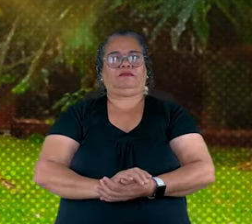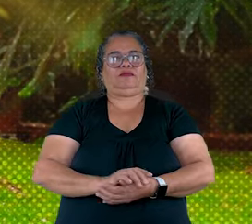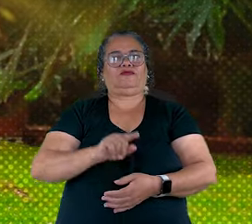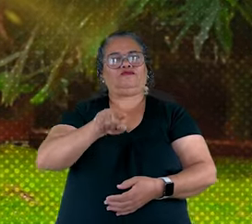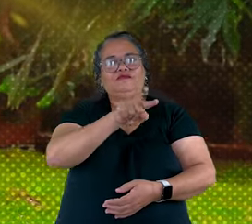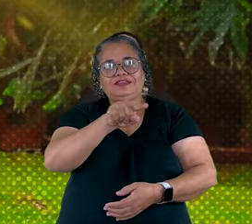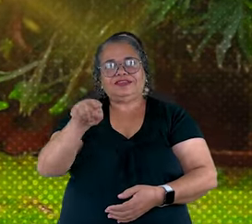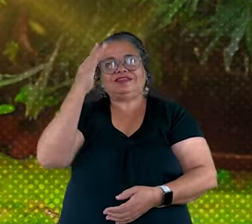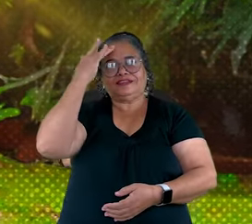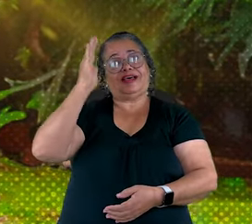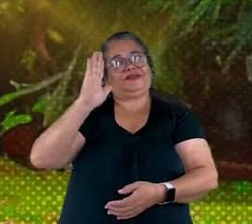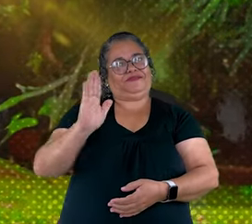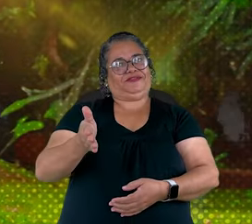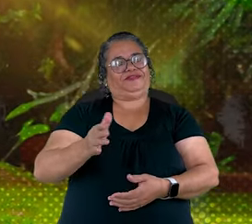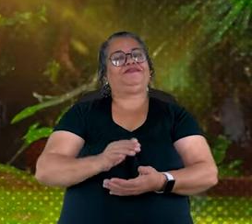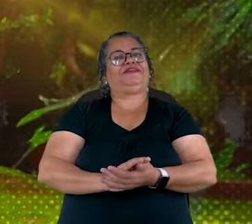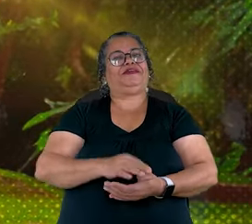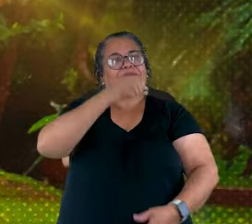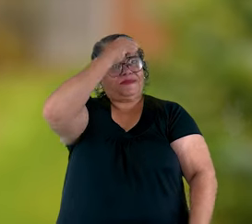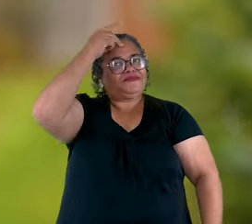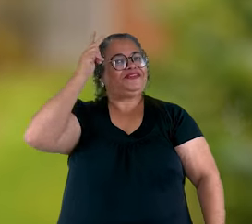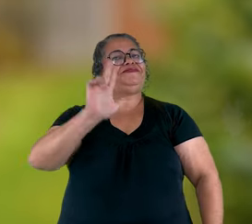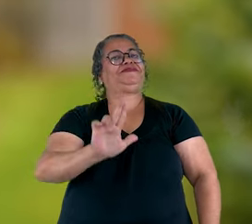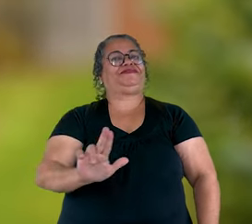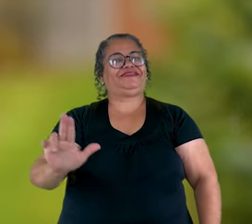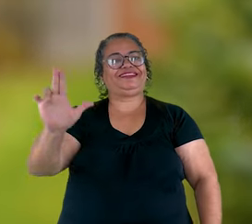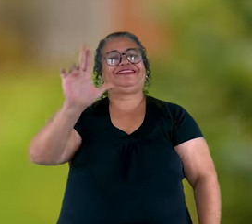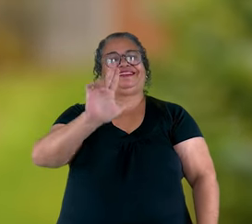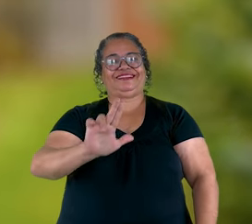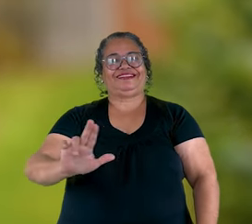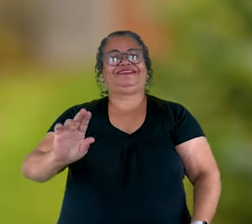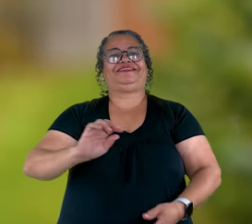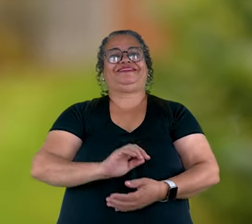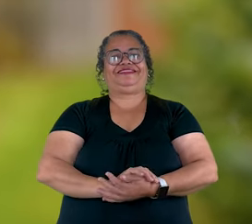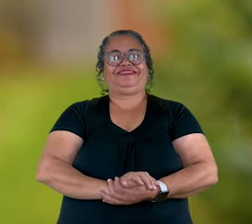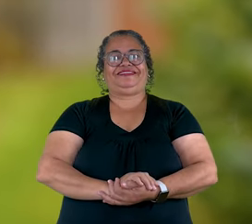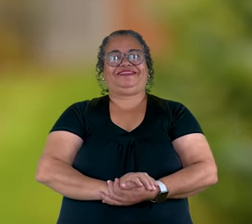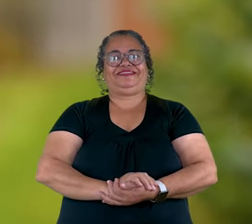Você sabe o que fazer. Prefeitura de Uberlândia.